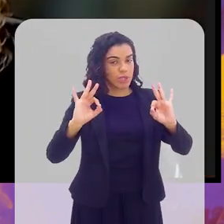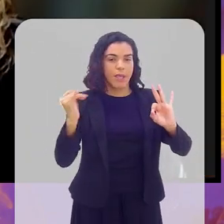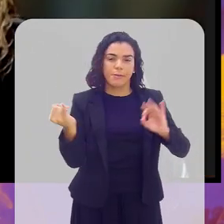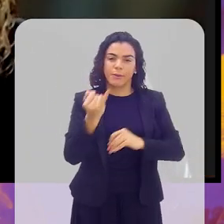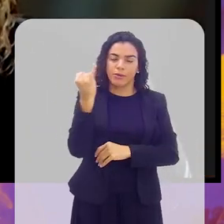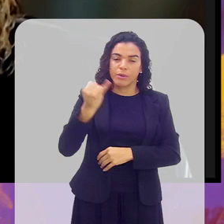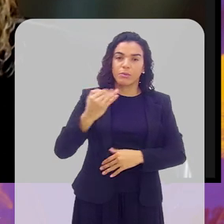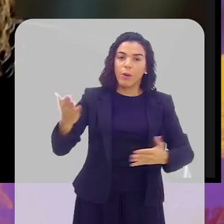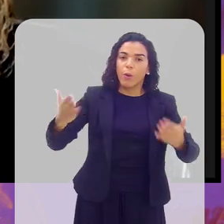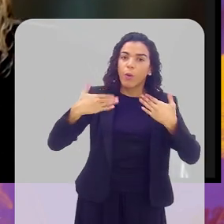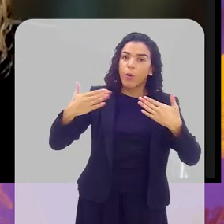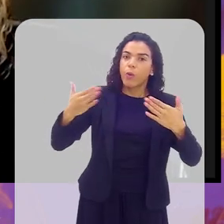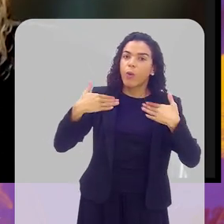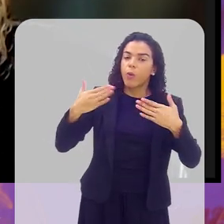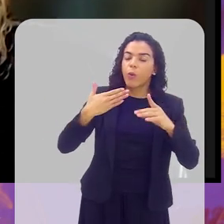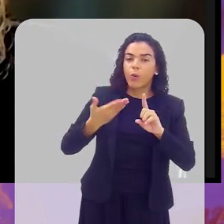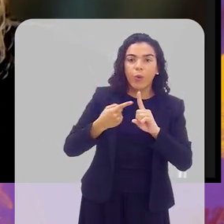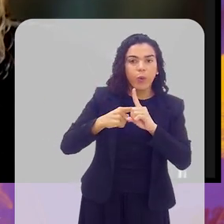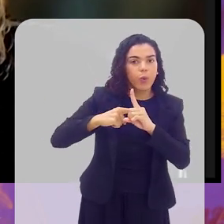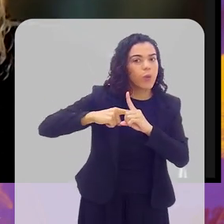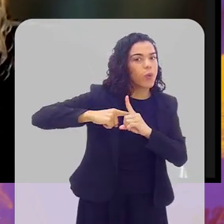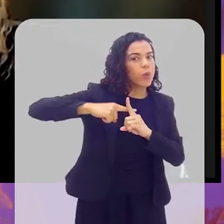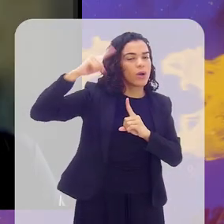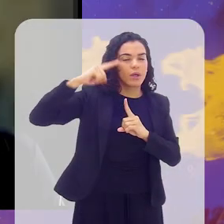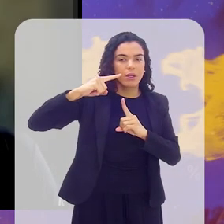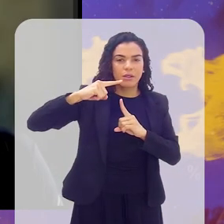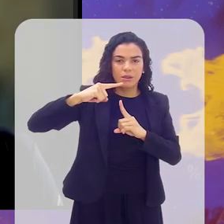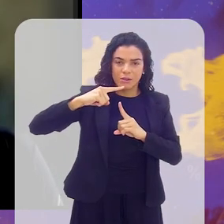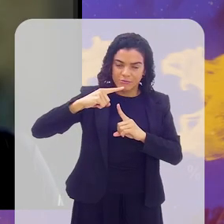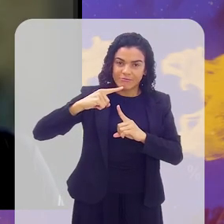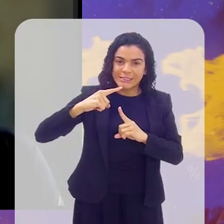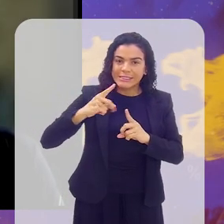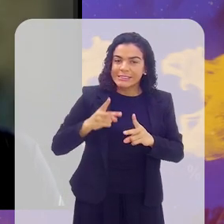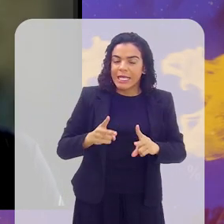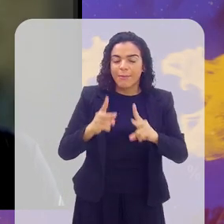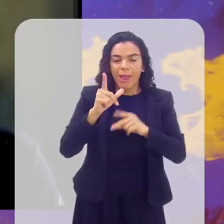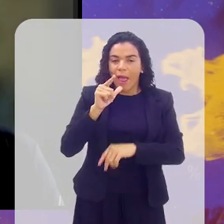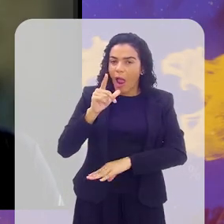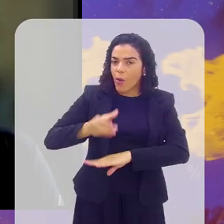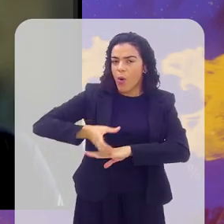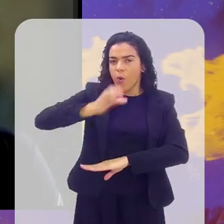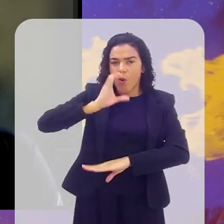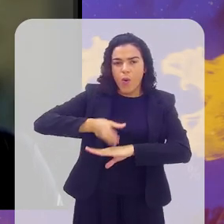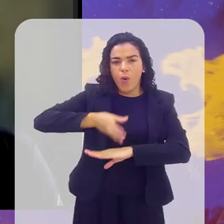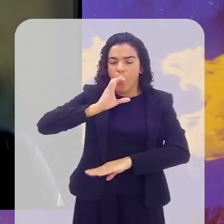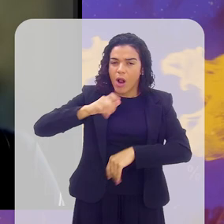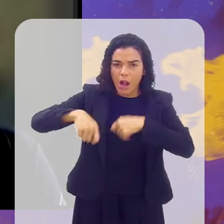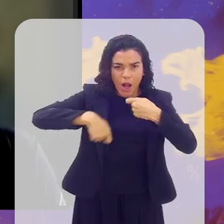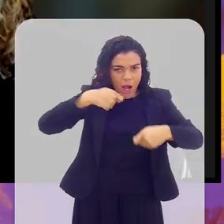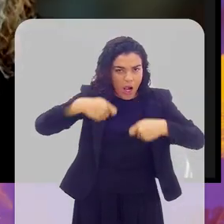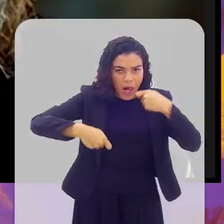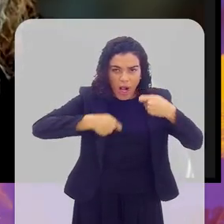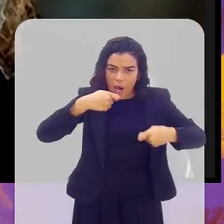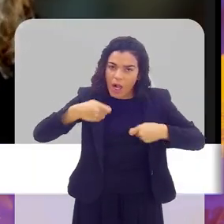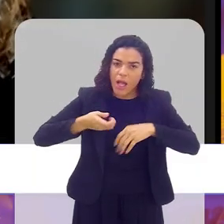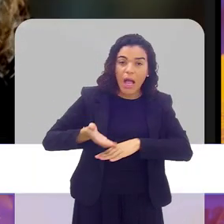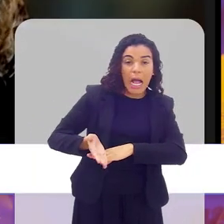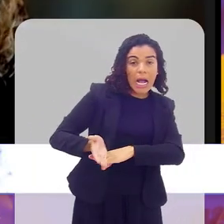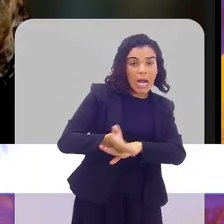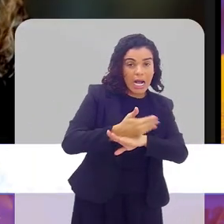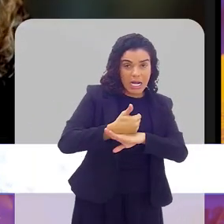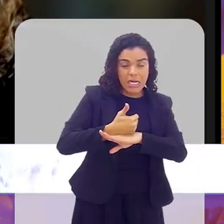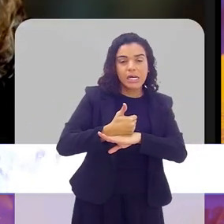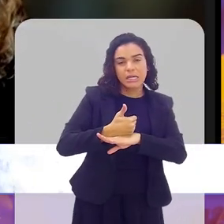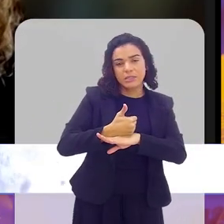importante, o calor intenso que tem feito. Estar sempre se hidratando, se alimentar bem antes da